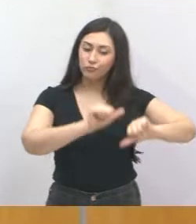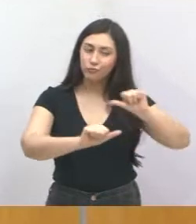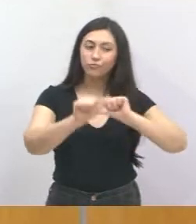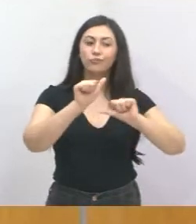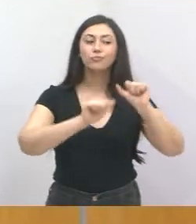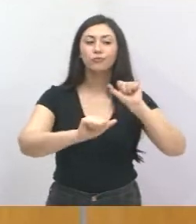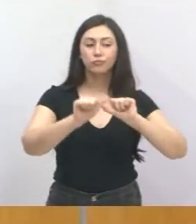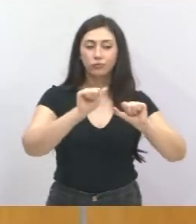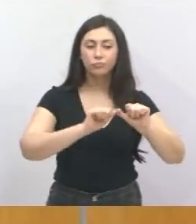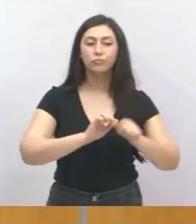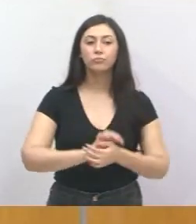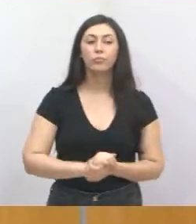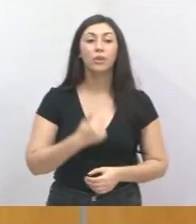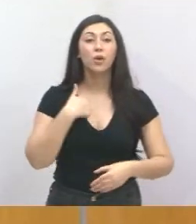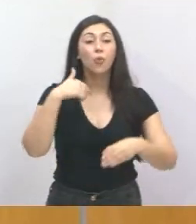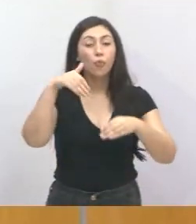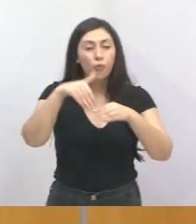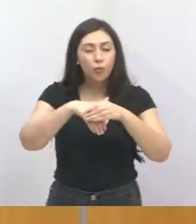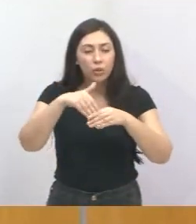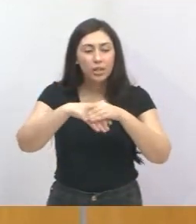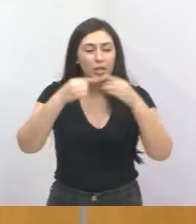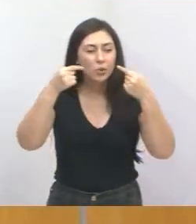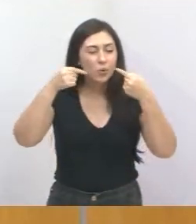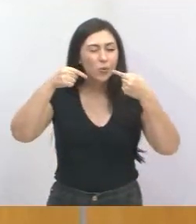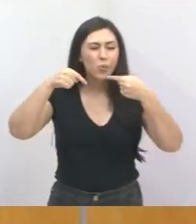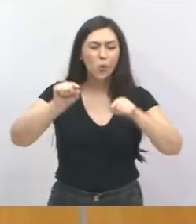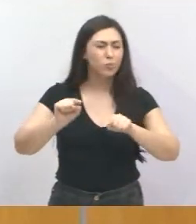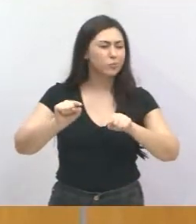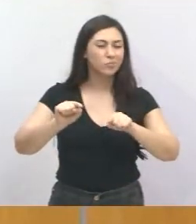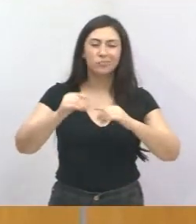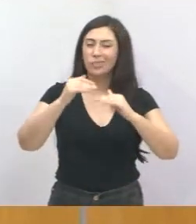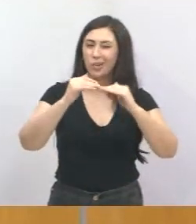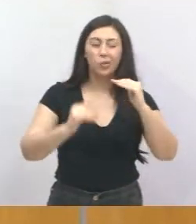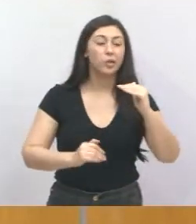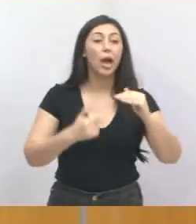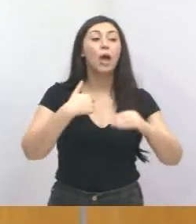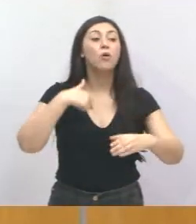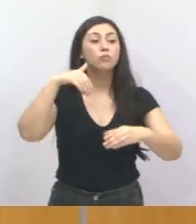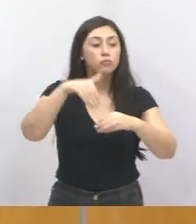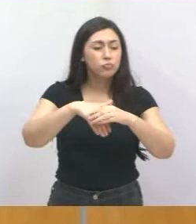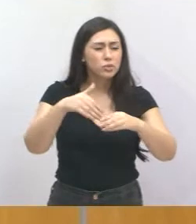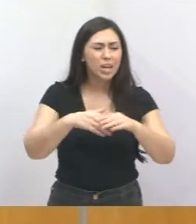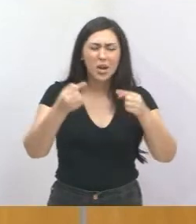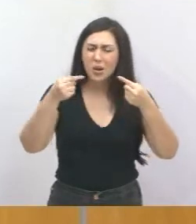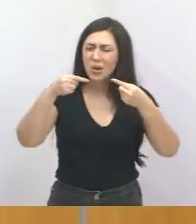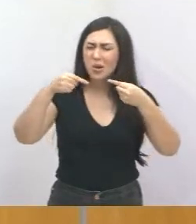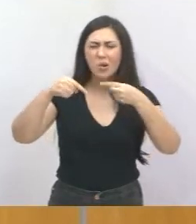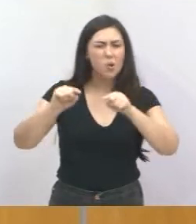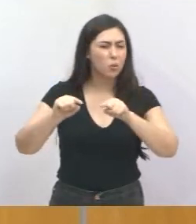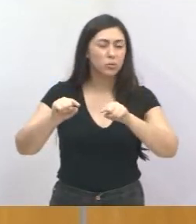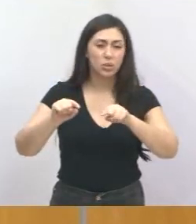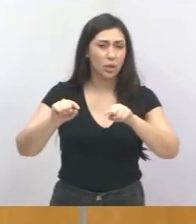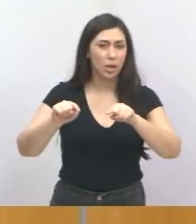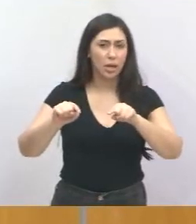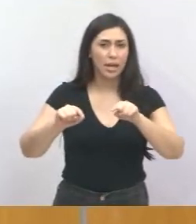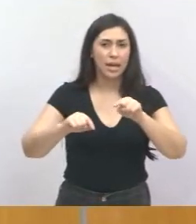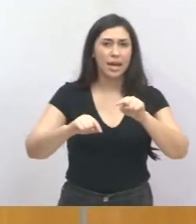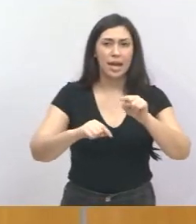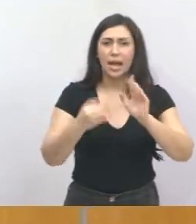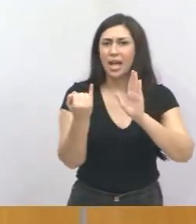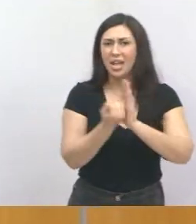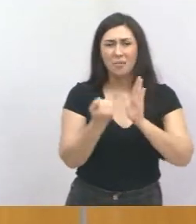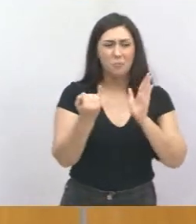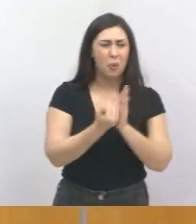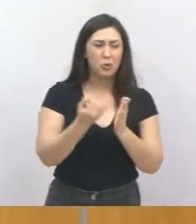servidores, né? Votei contra a reforma como um todo, votei contra a possibilidade de descontar